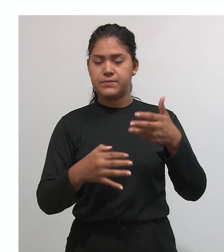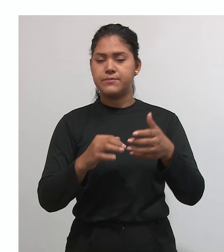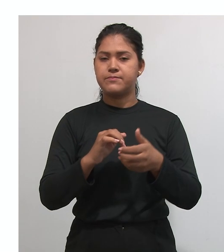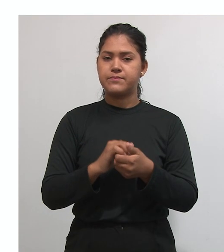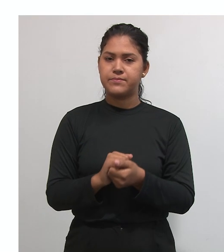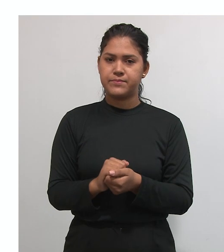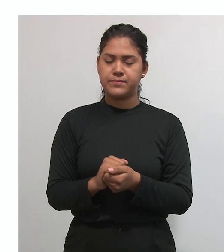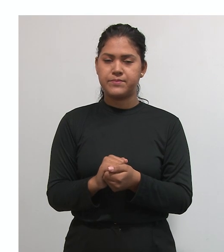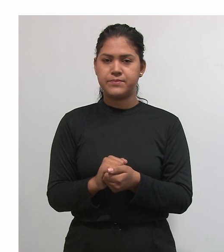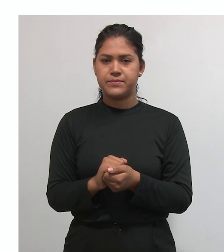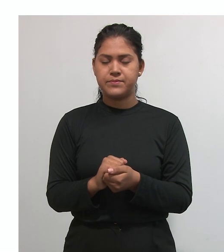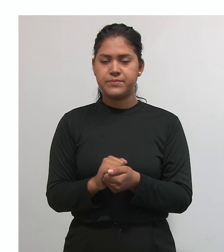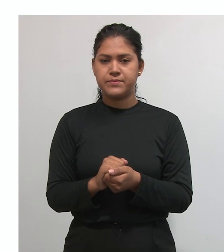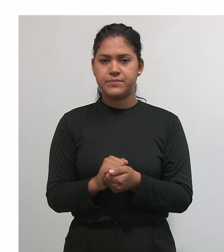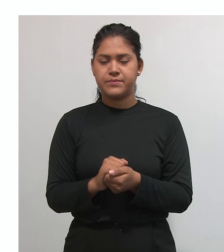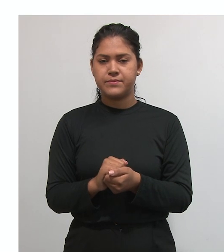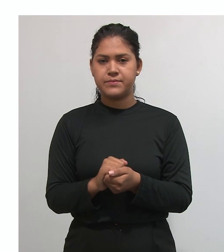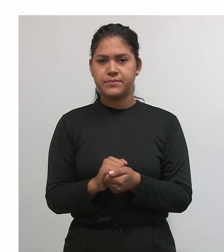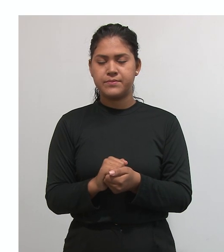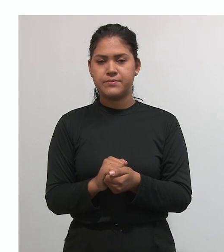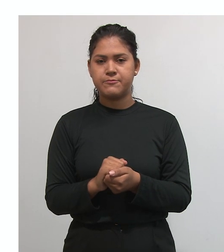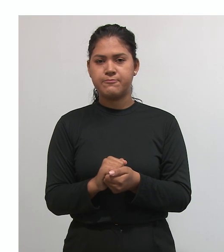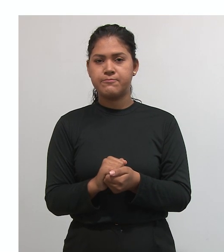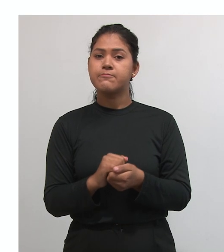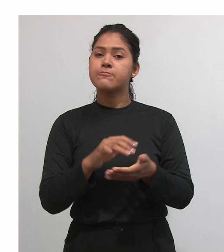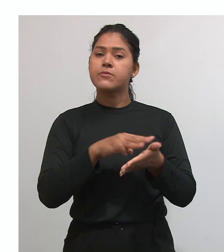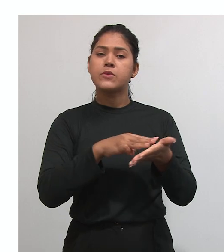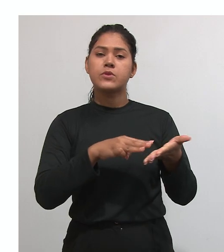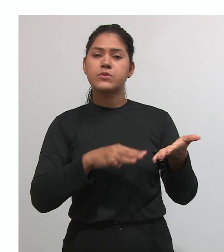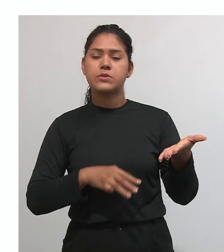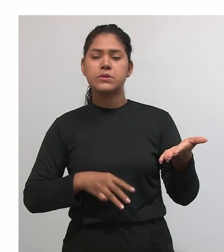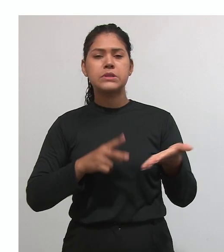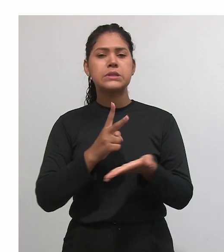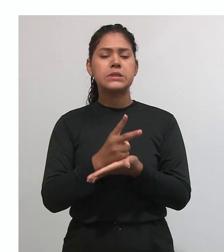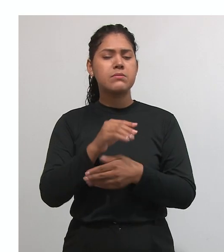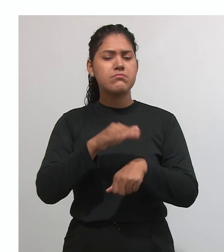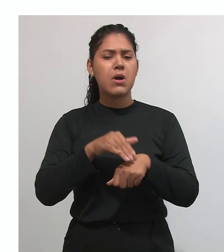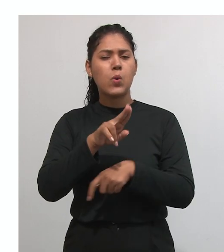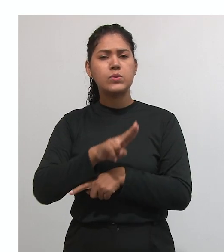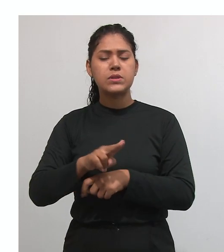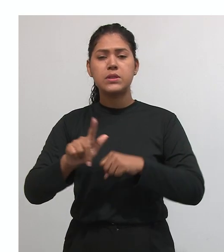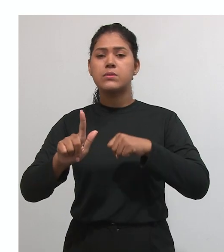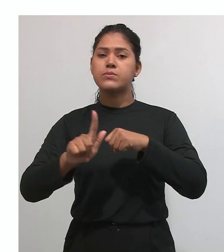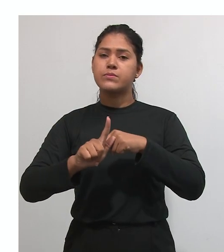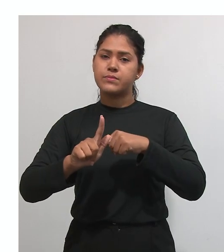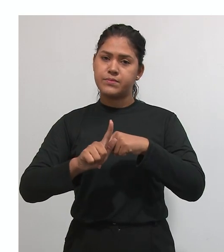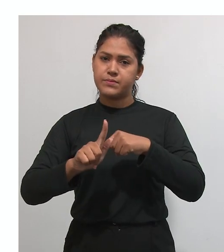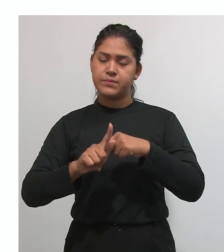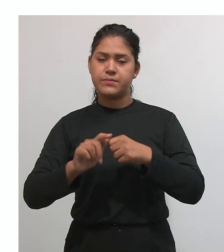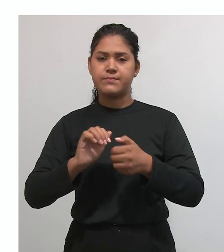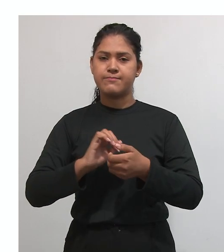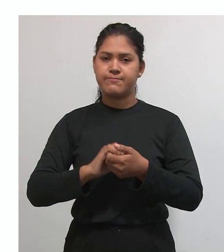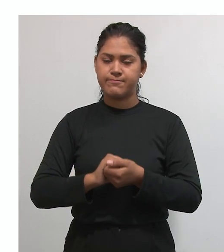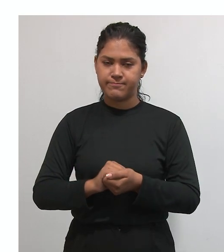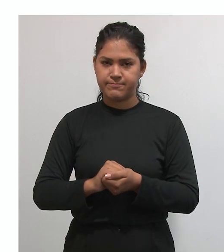Então, as monografias são utilizadas mais para a graduação. Já as dissertações